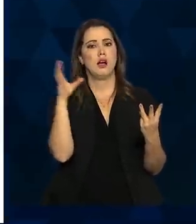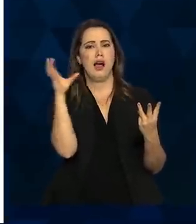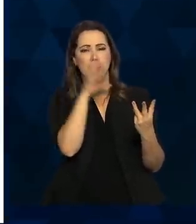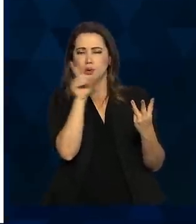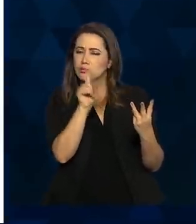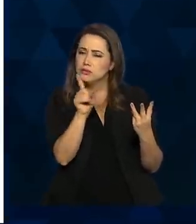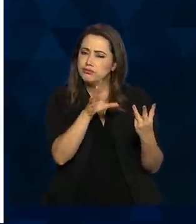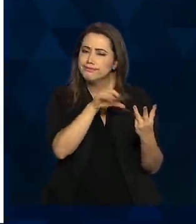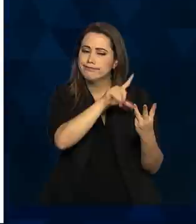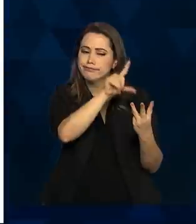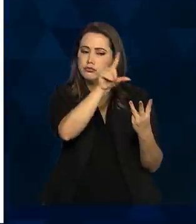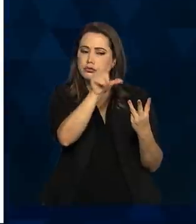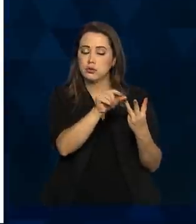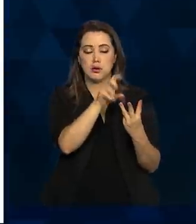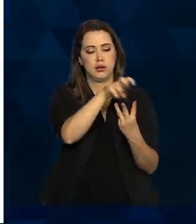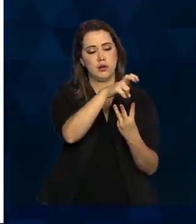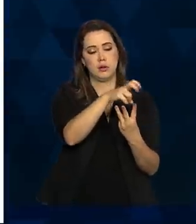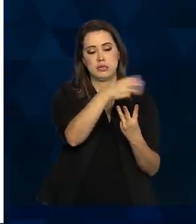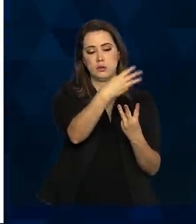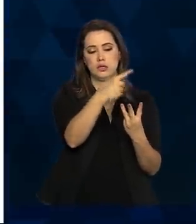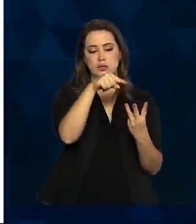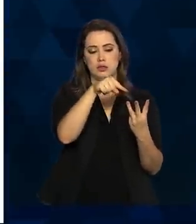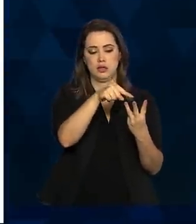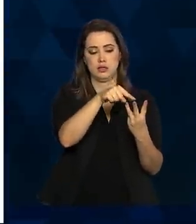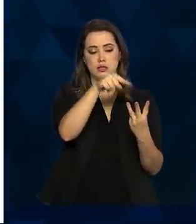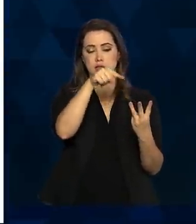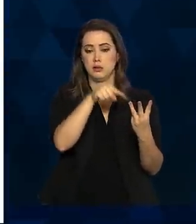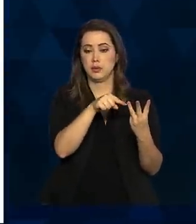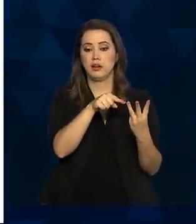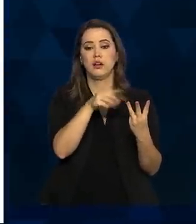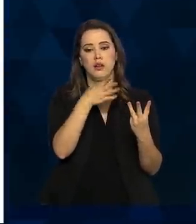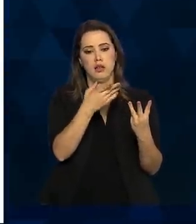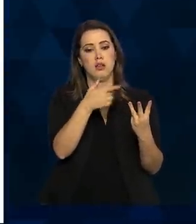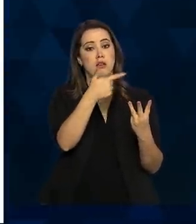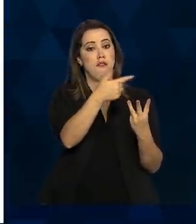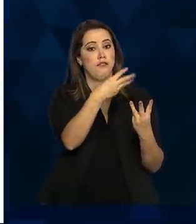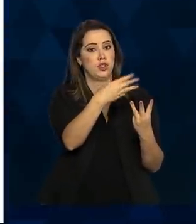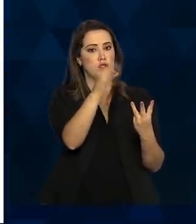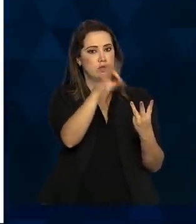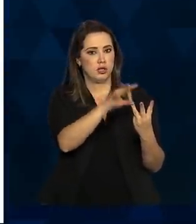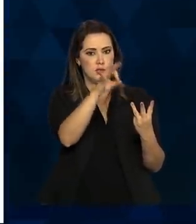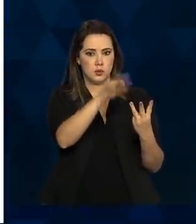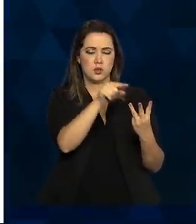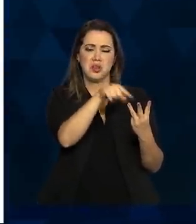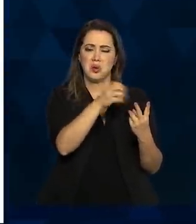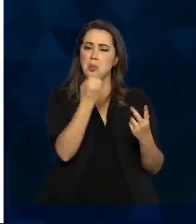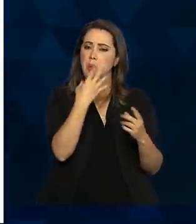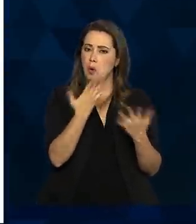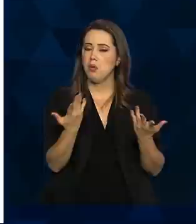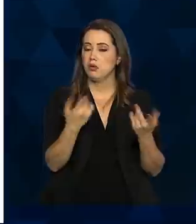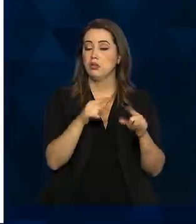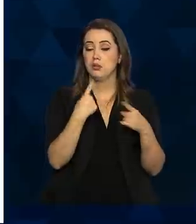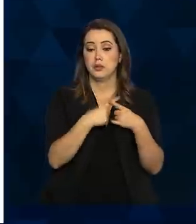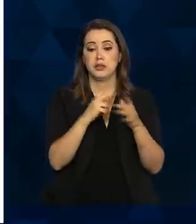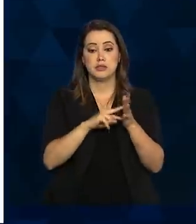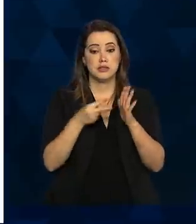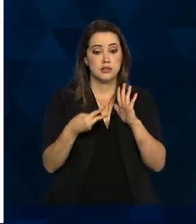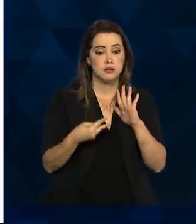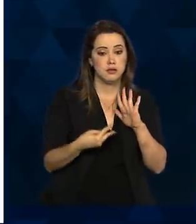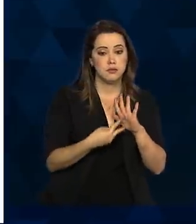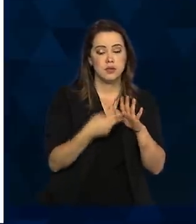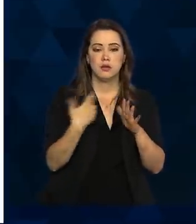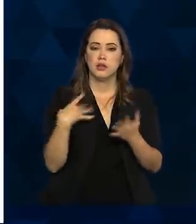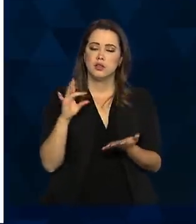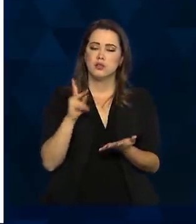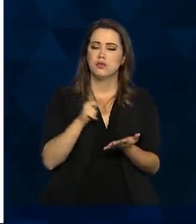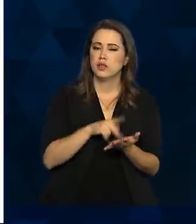E esse crescimento entre a segunda e a terceira fase pode ser encarado do ponto de vista positivo. E, claro, que ele representa a